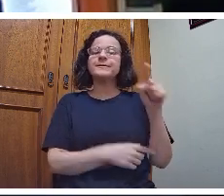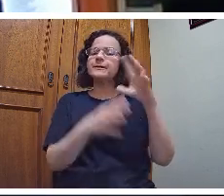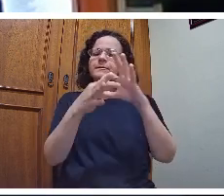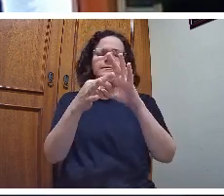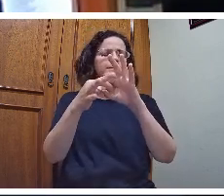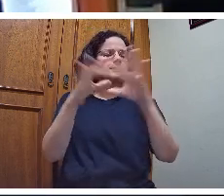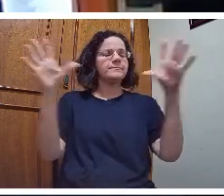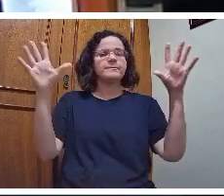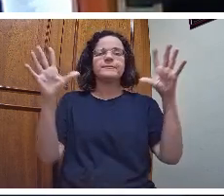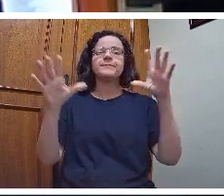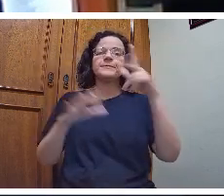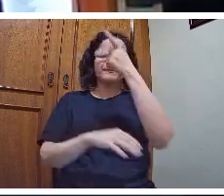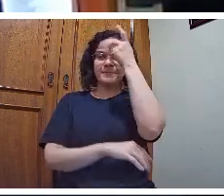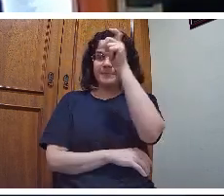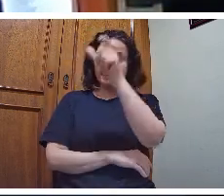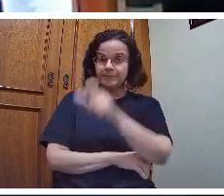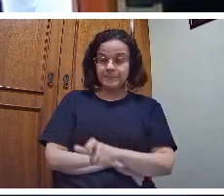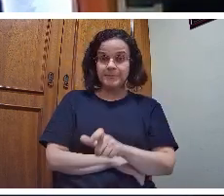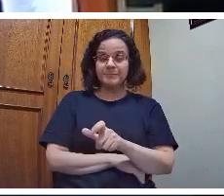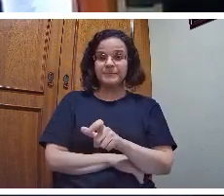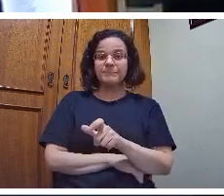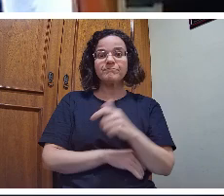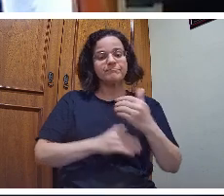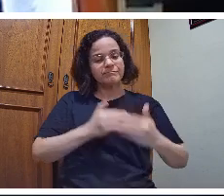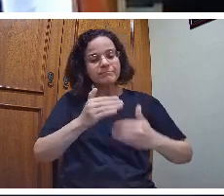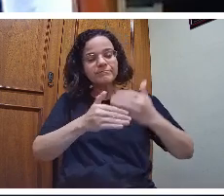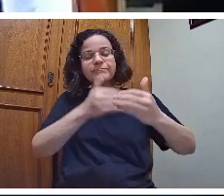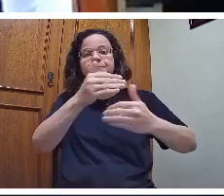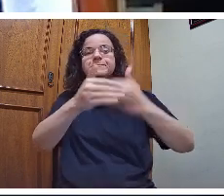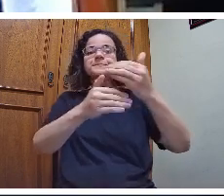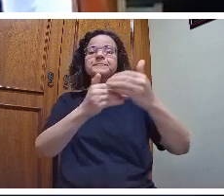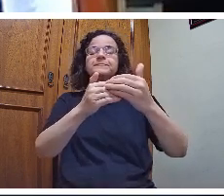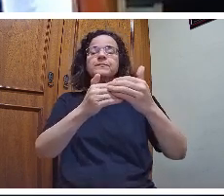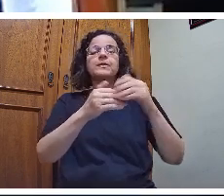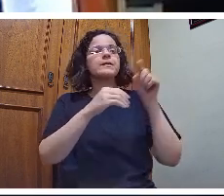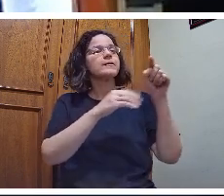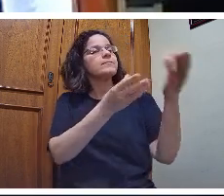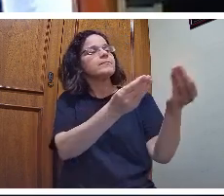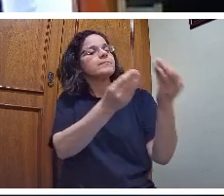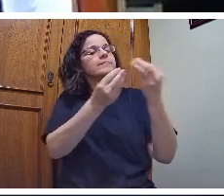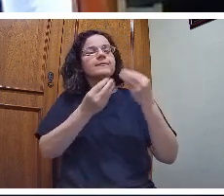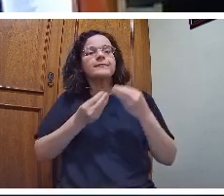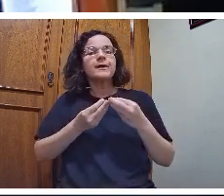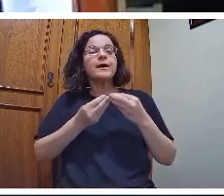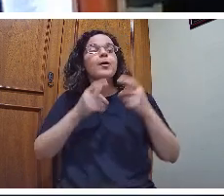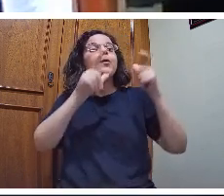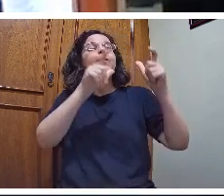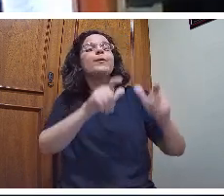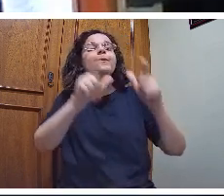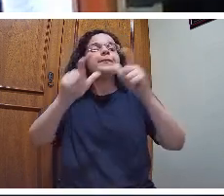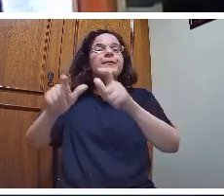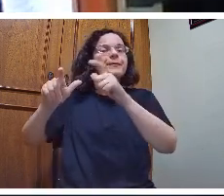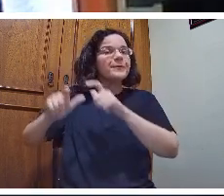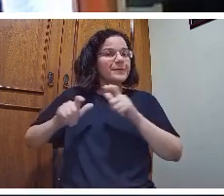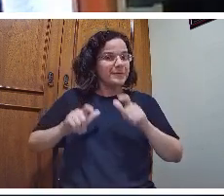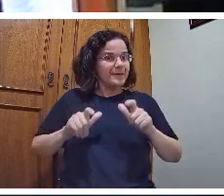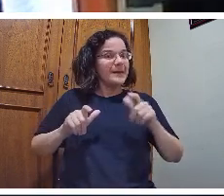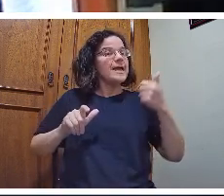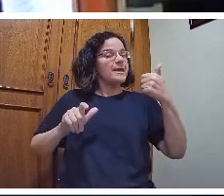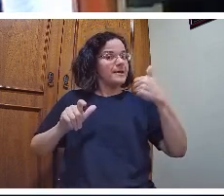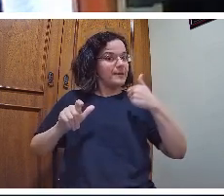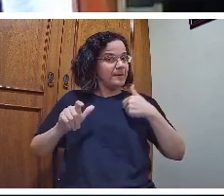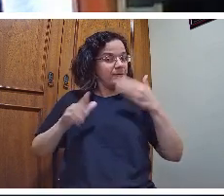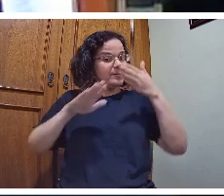deixa livre para a pessoa poder avançar. Ele dá as indicações e diz, olha,